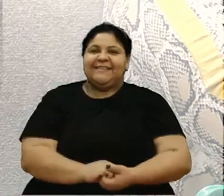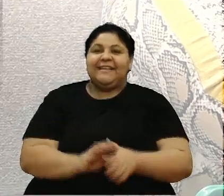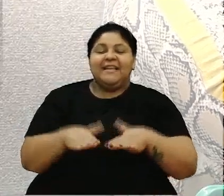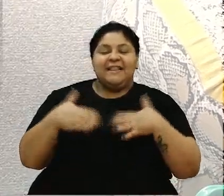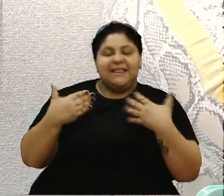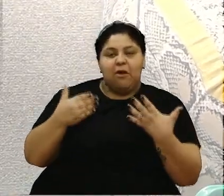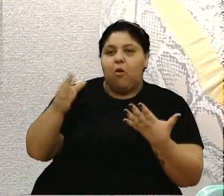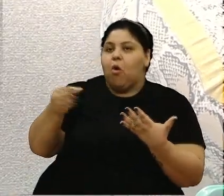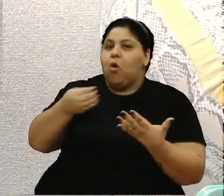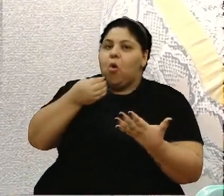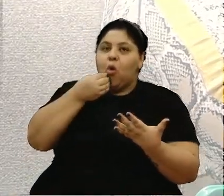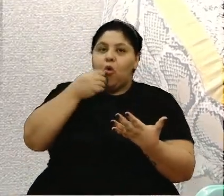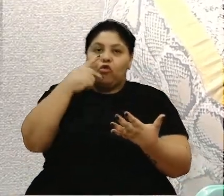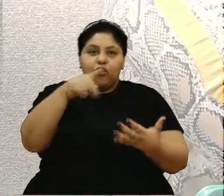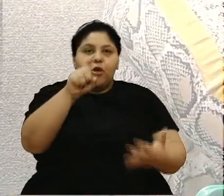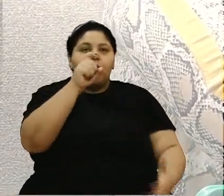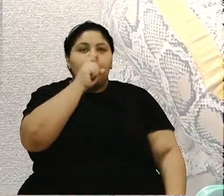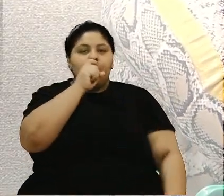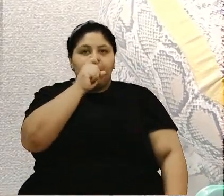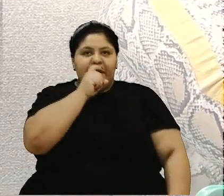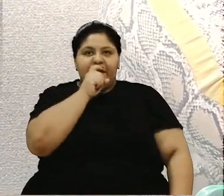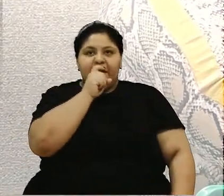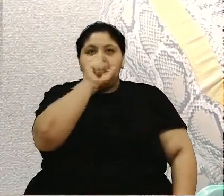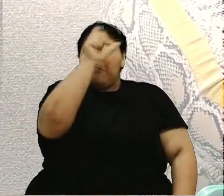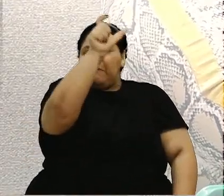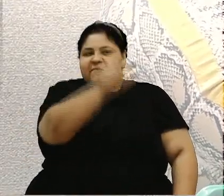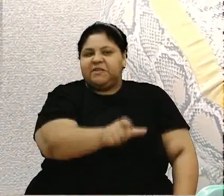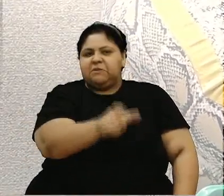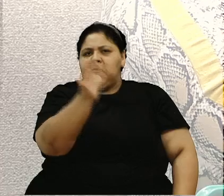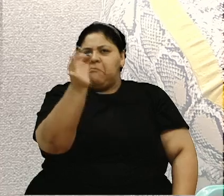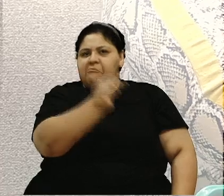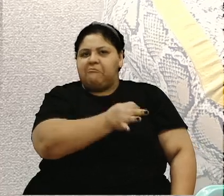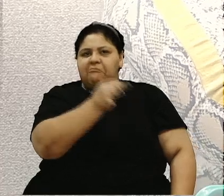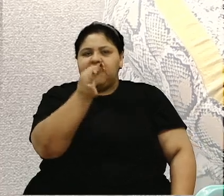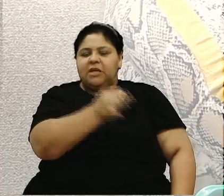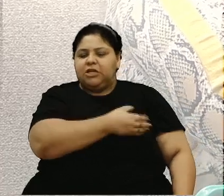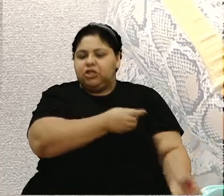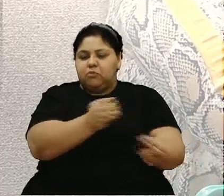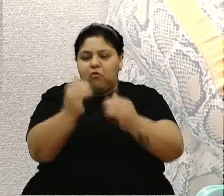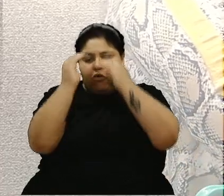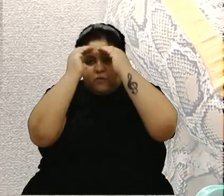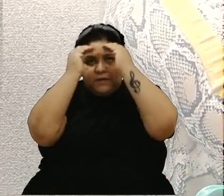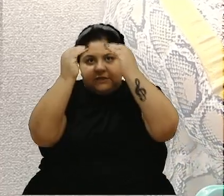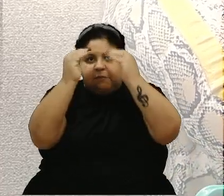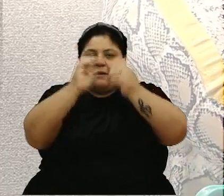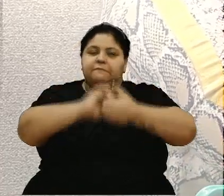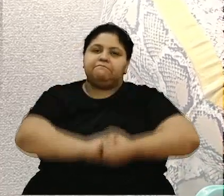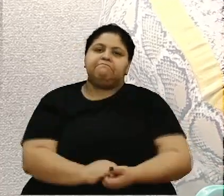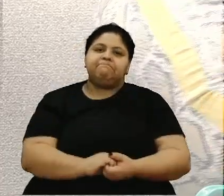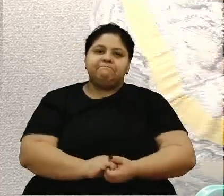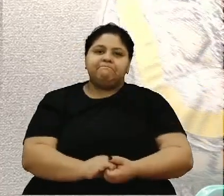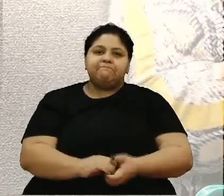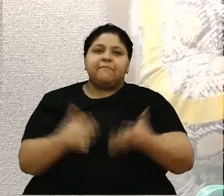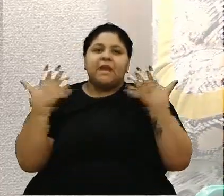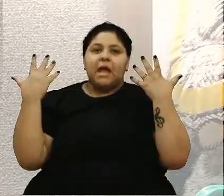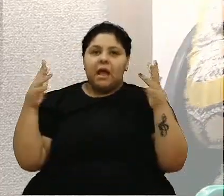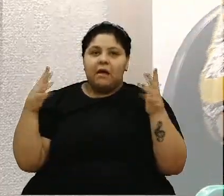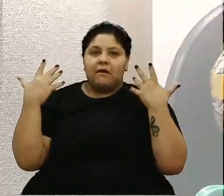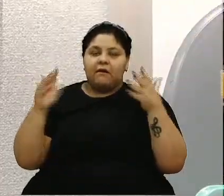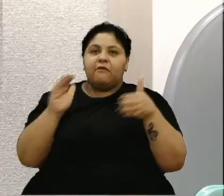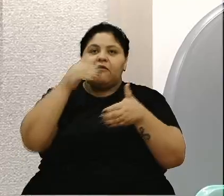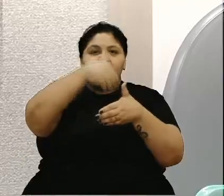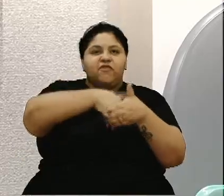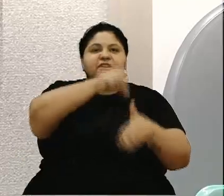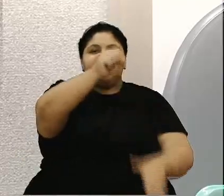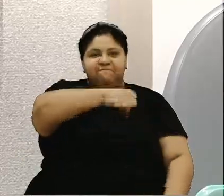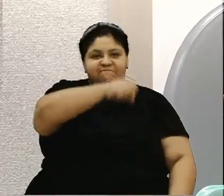provavelmente teu pai também era uma pessoa maravilhosa e de muito respeito. Então, parabéns e votarei